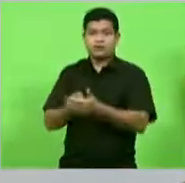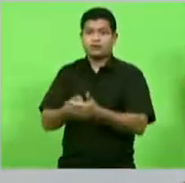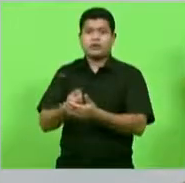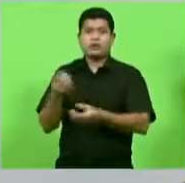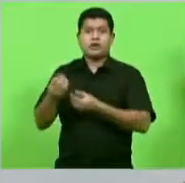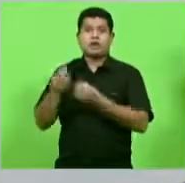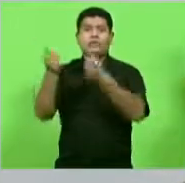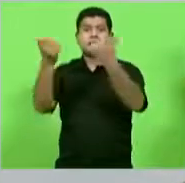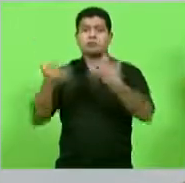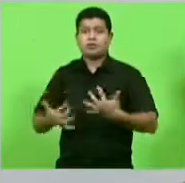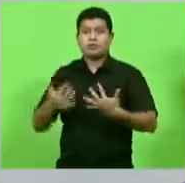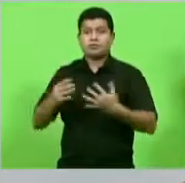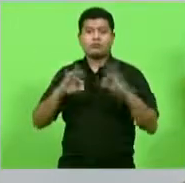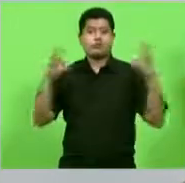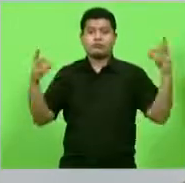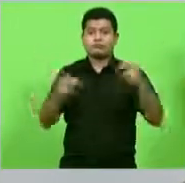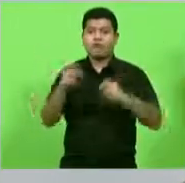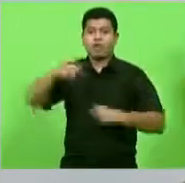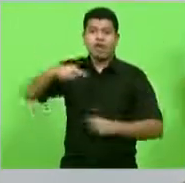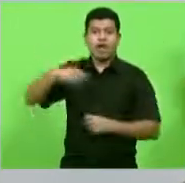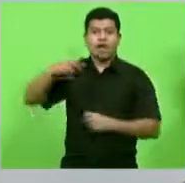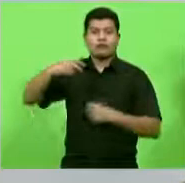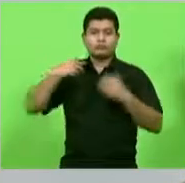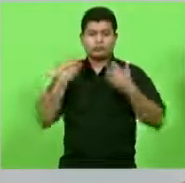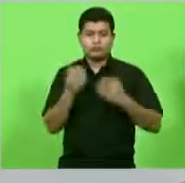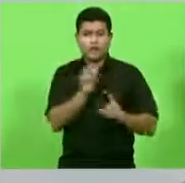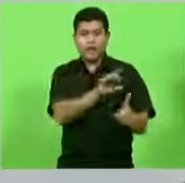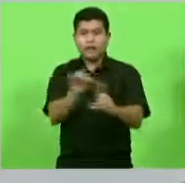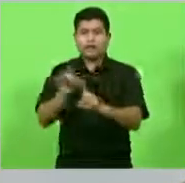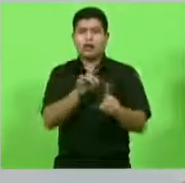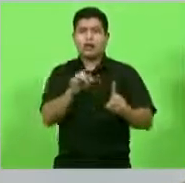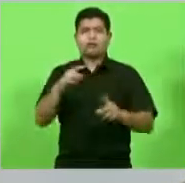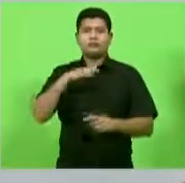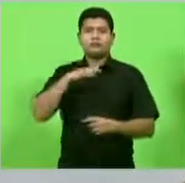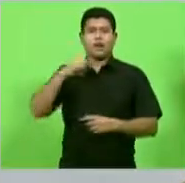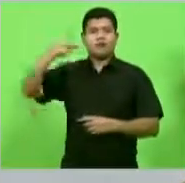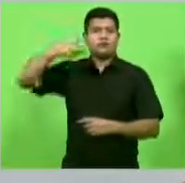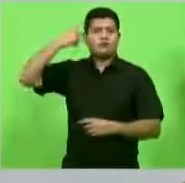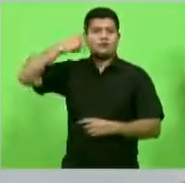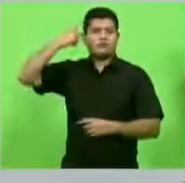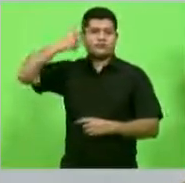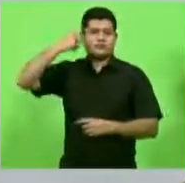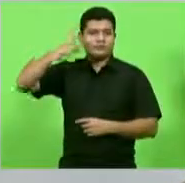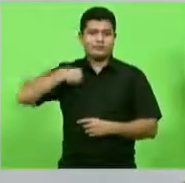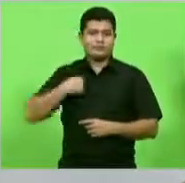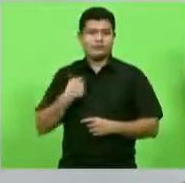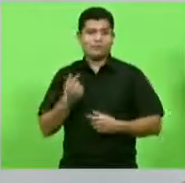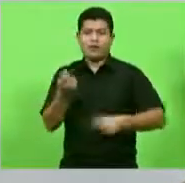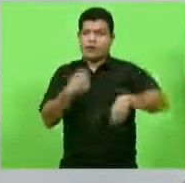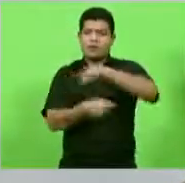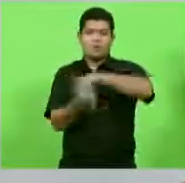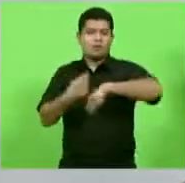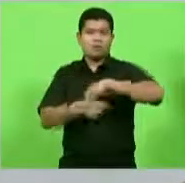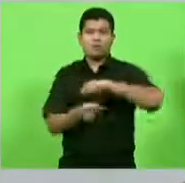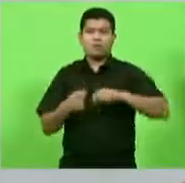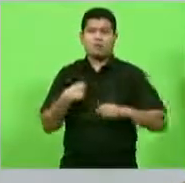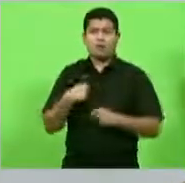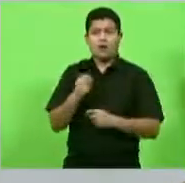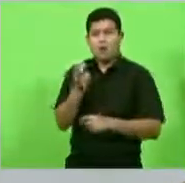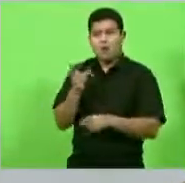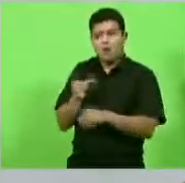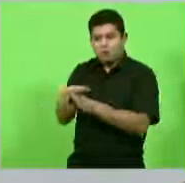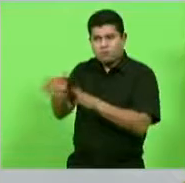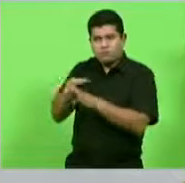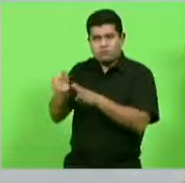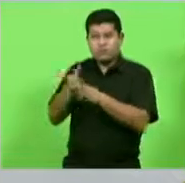passar o final do ano ou fazer alguma economia na minha casa estou fazendo política seja de economia seja de convencimento então a política ela é